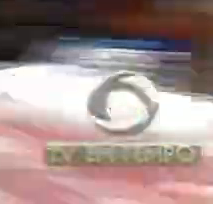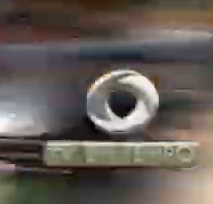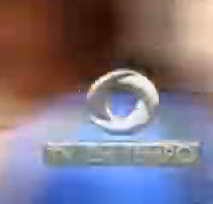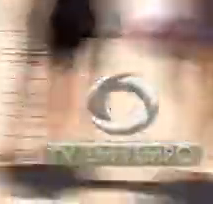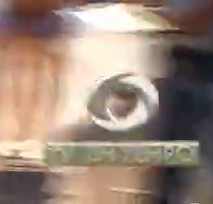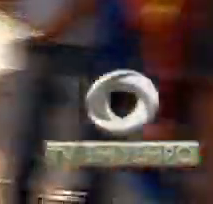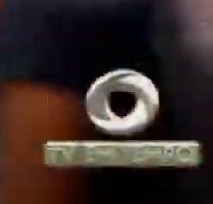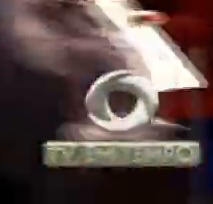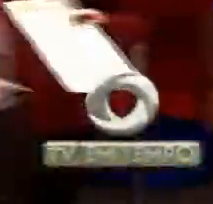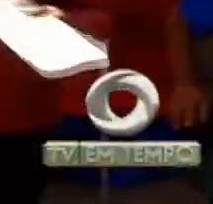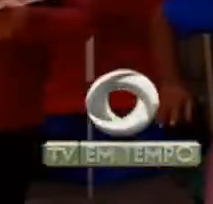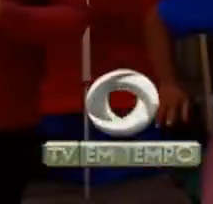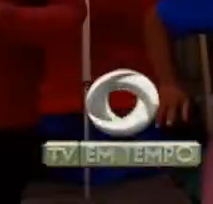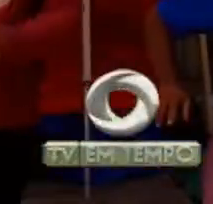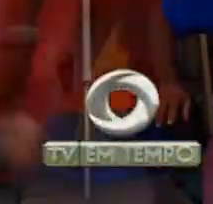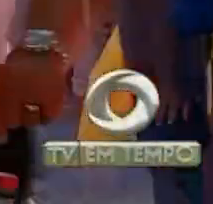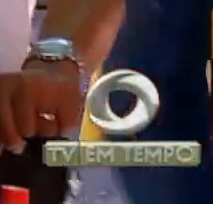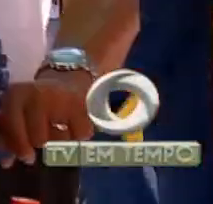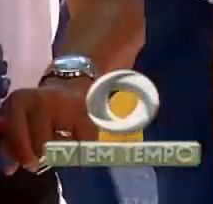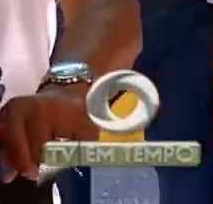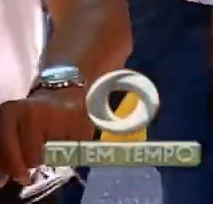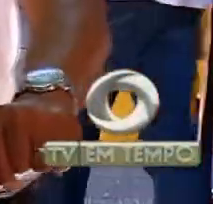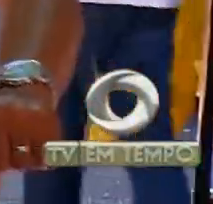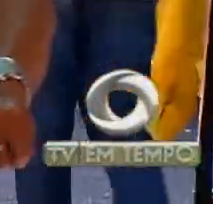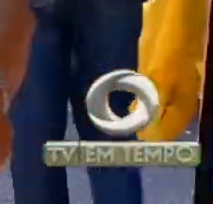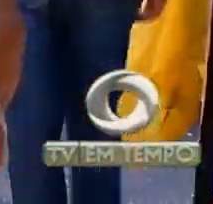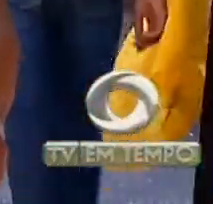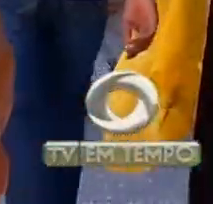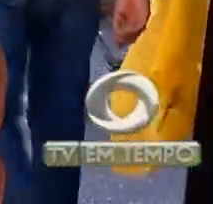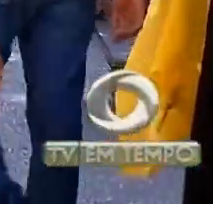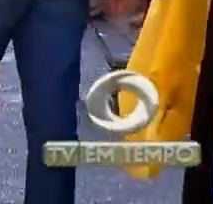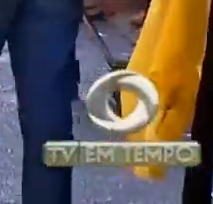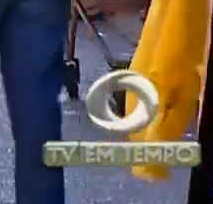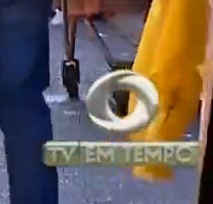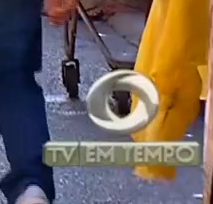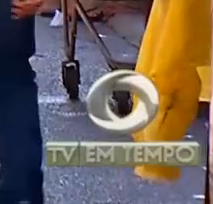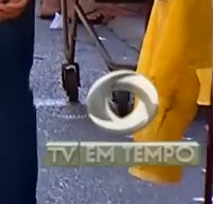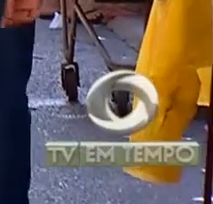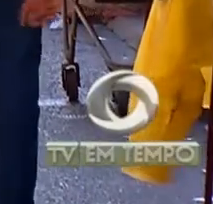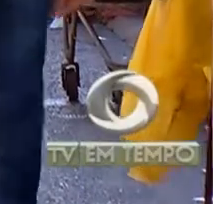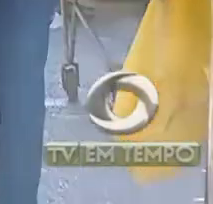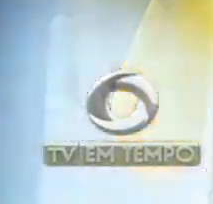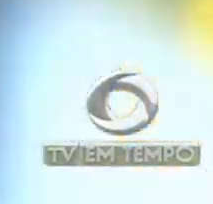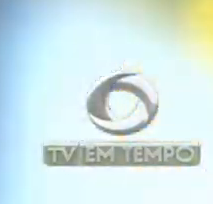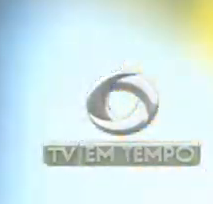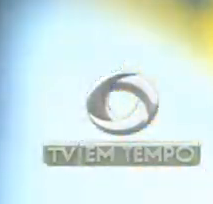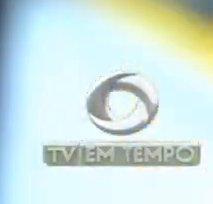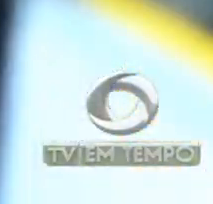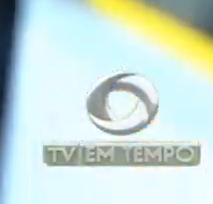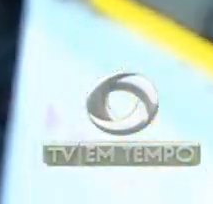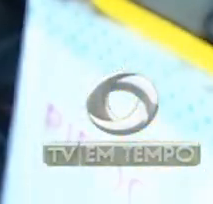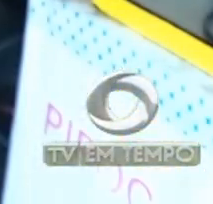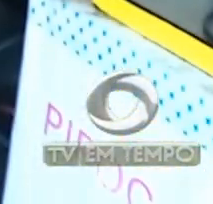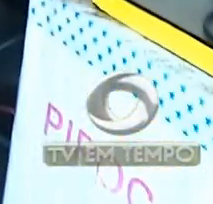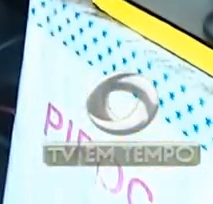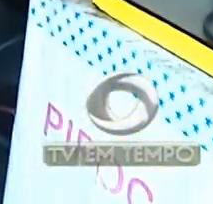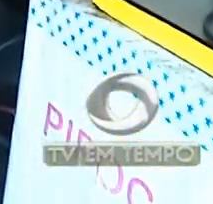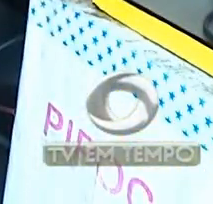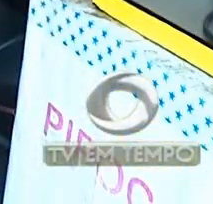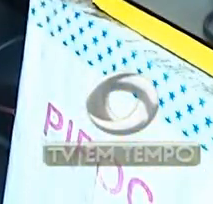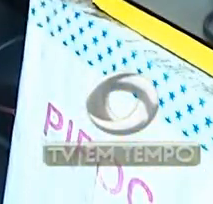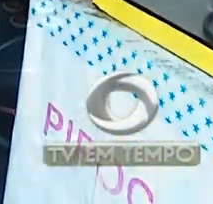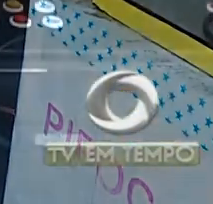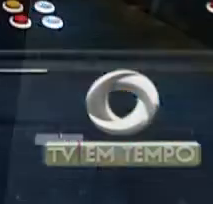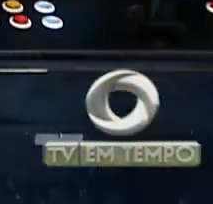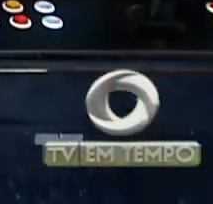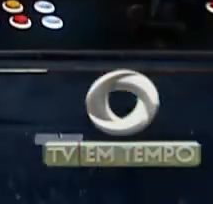cidades do país para o empreendedorismo. Segundo o Índice de Cidades Empreendedoras do ano passado. Quem entra, sabe dos